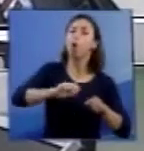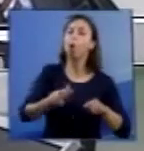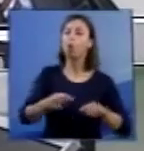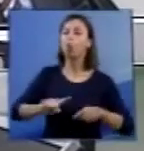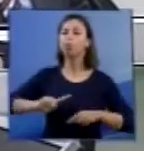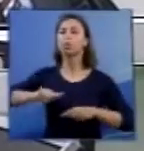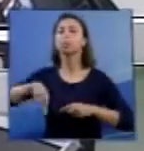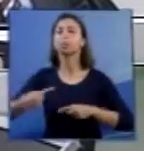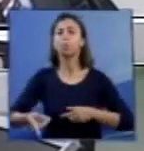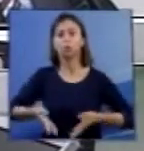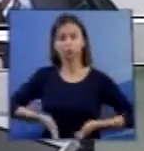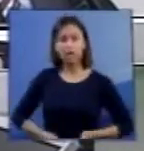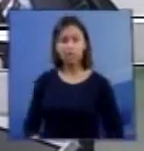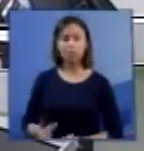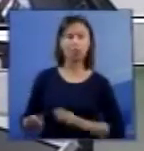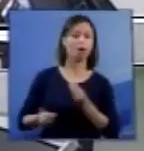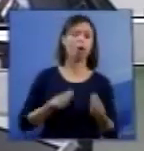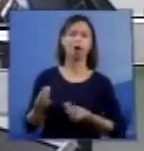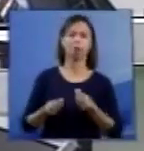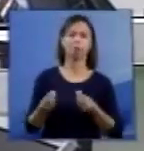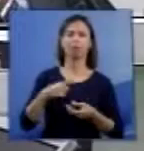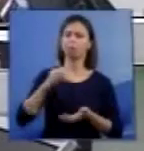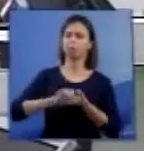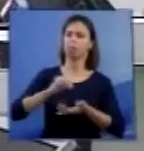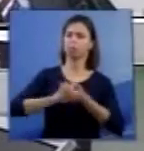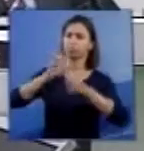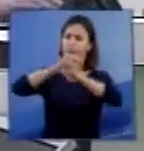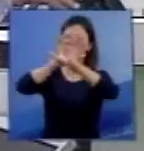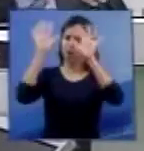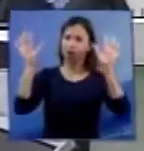parece que não ficou ainda muito bem esclarecida.